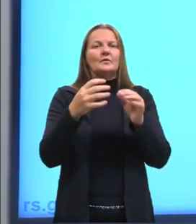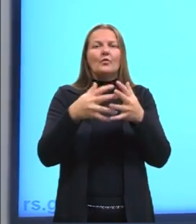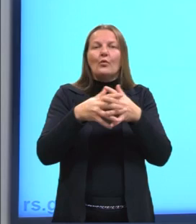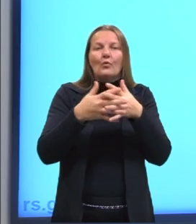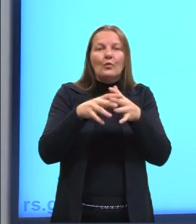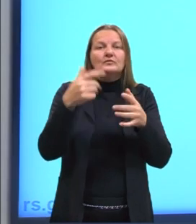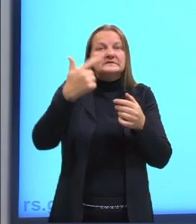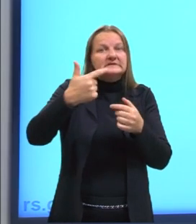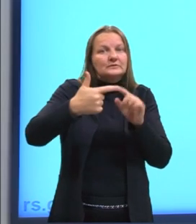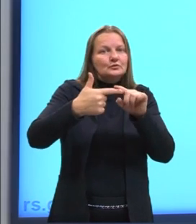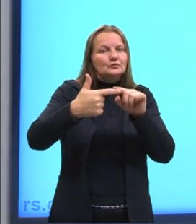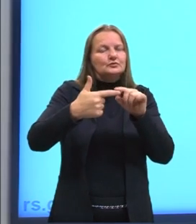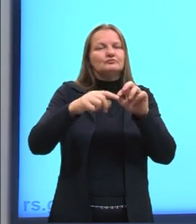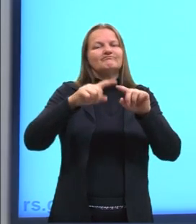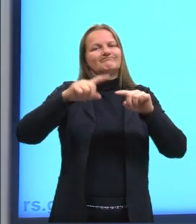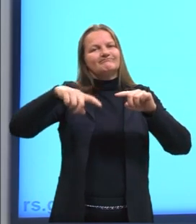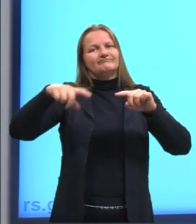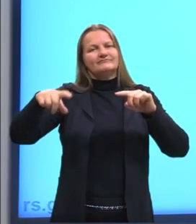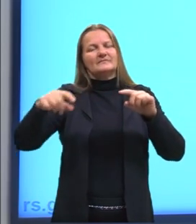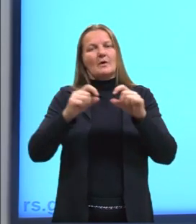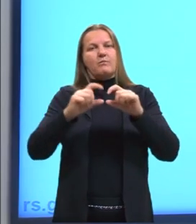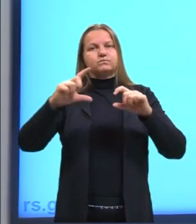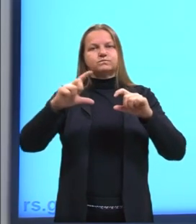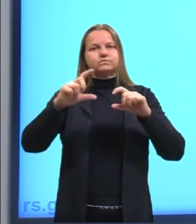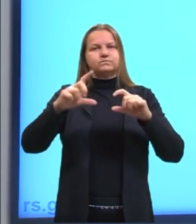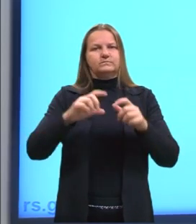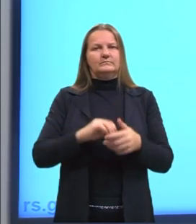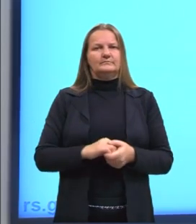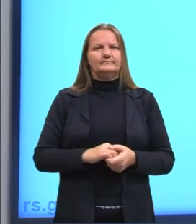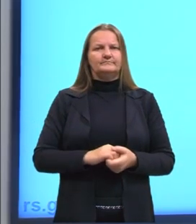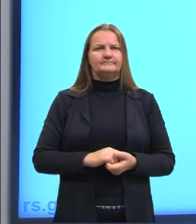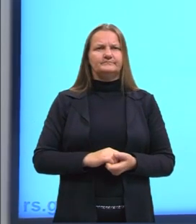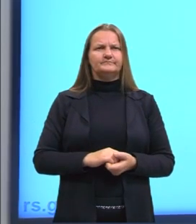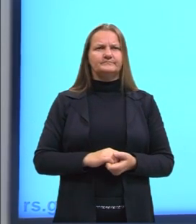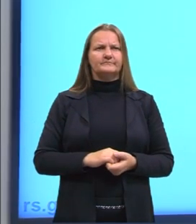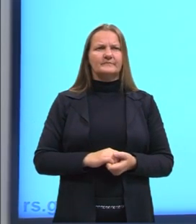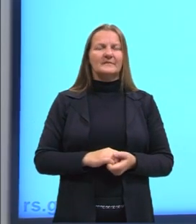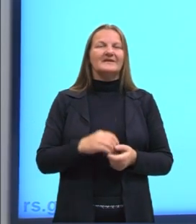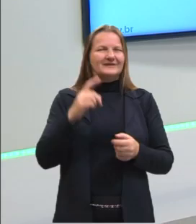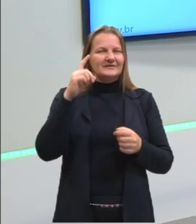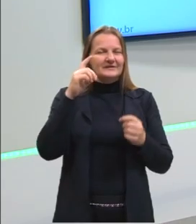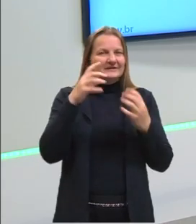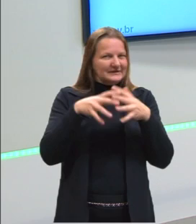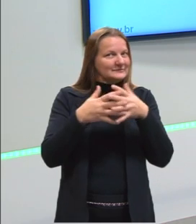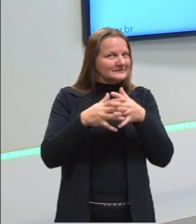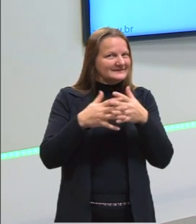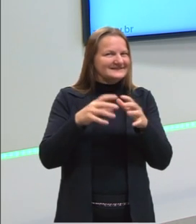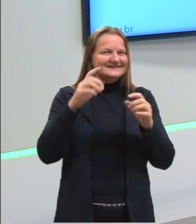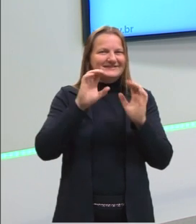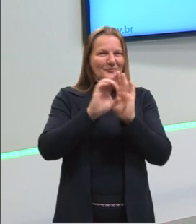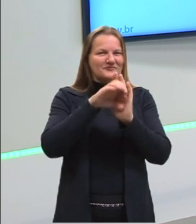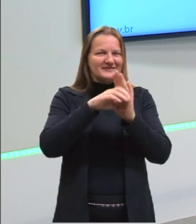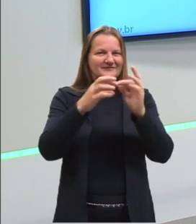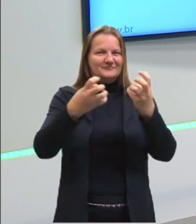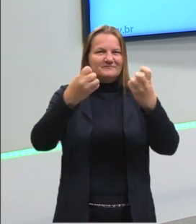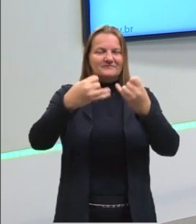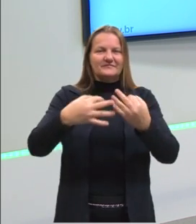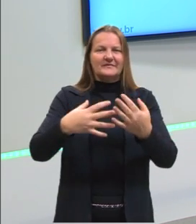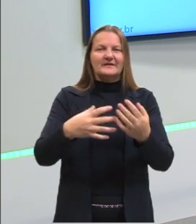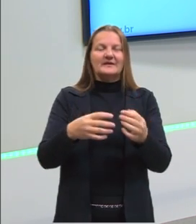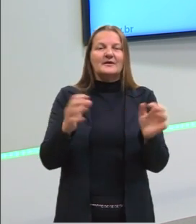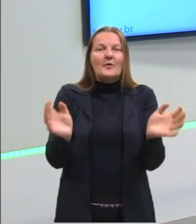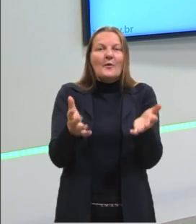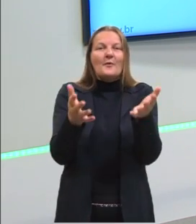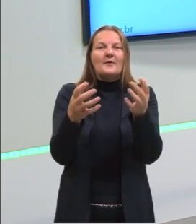ela varia, Ela vai aumentar, certo? Então, a entropia, a gente acaba associando à desordem.